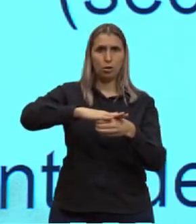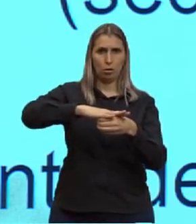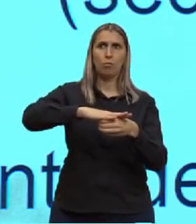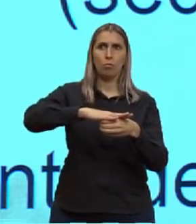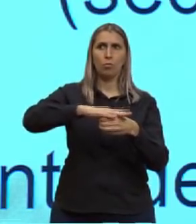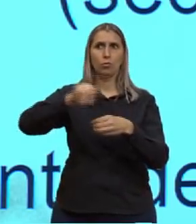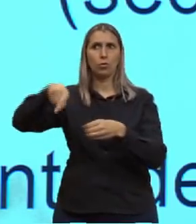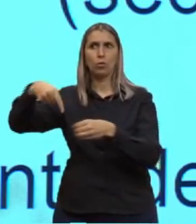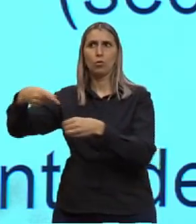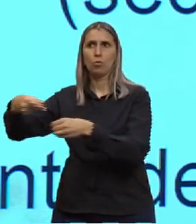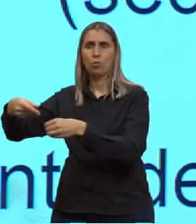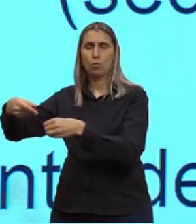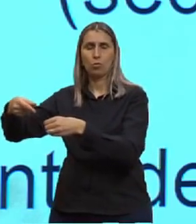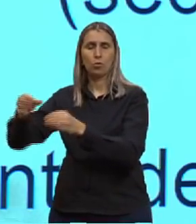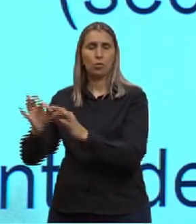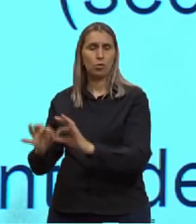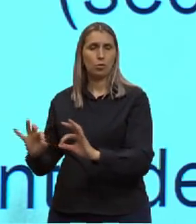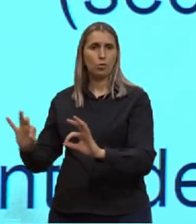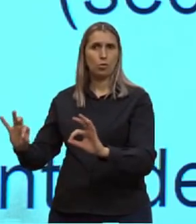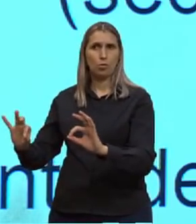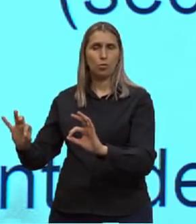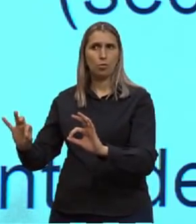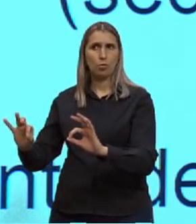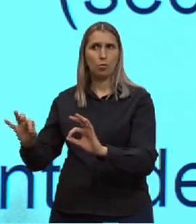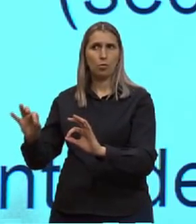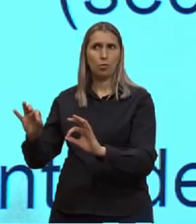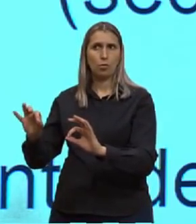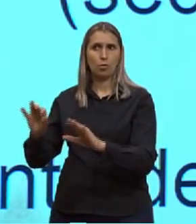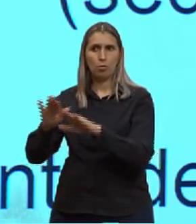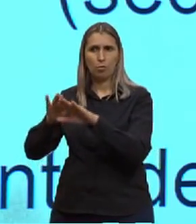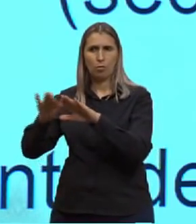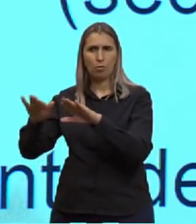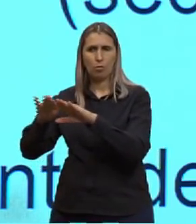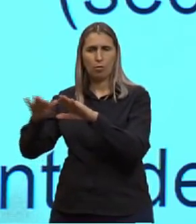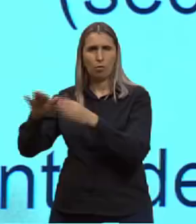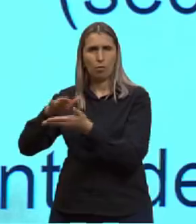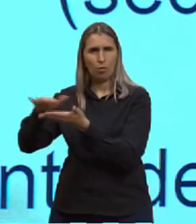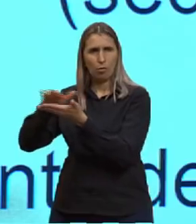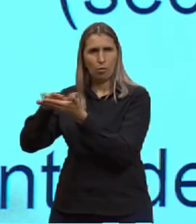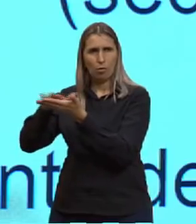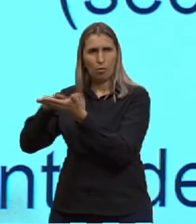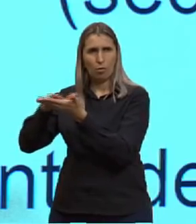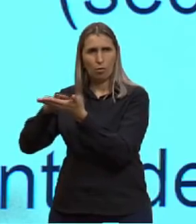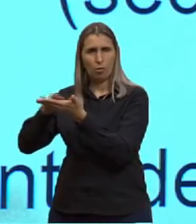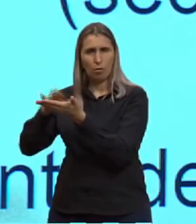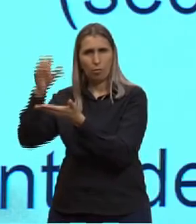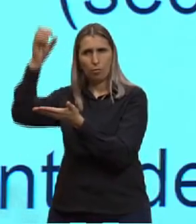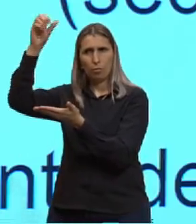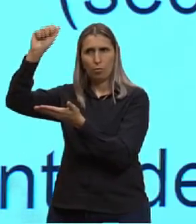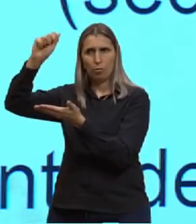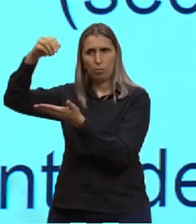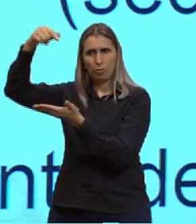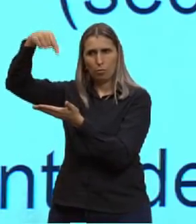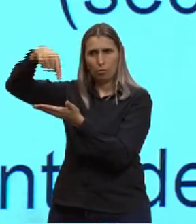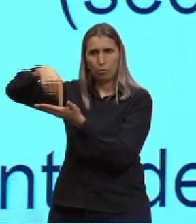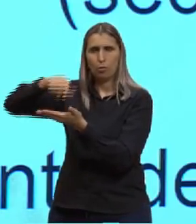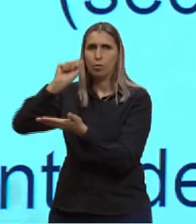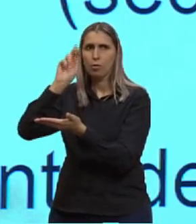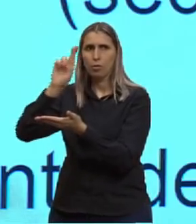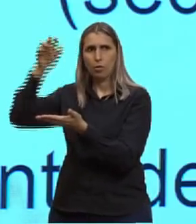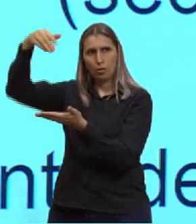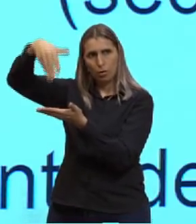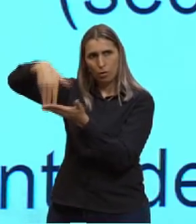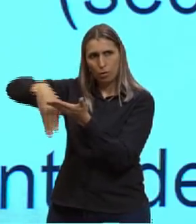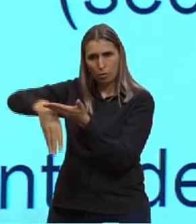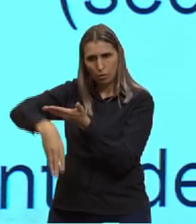E o outro, ele simplesmente colocou uma gase para permitir que o ar passasse e evitar,